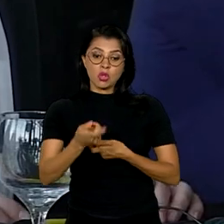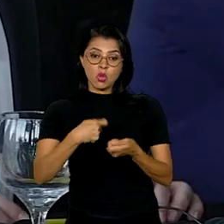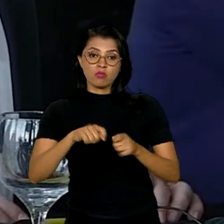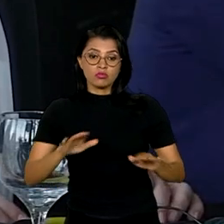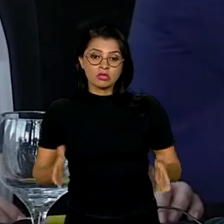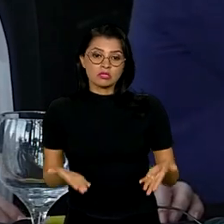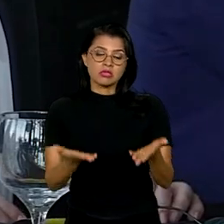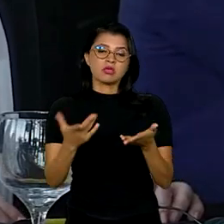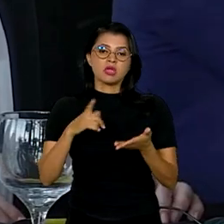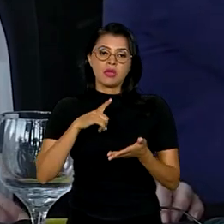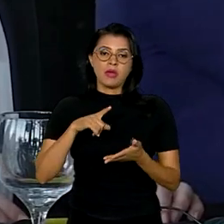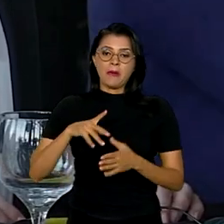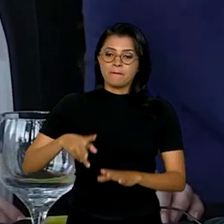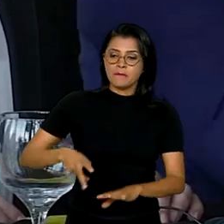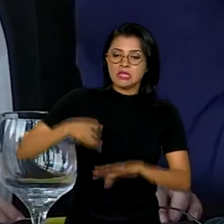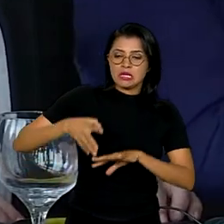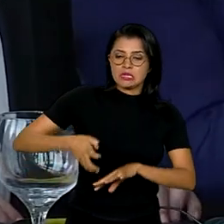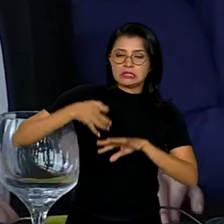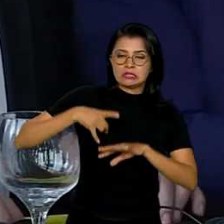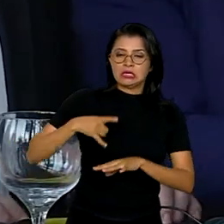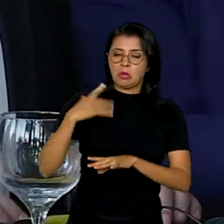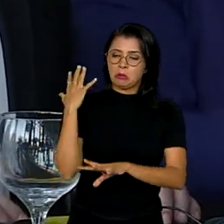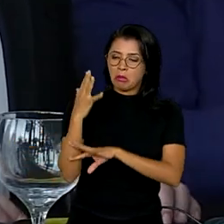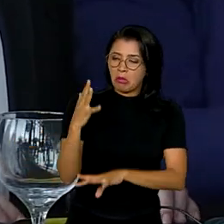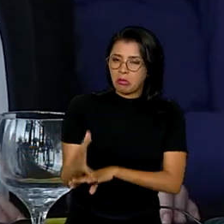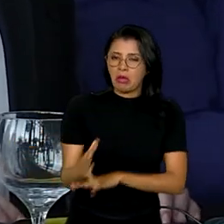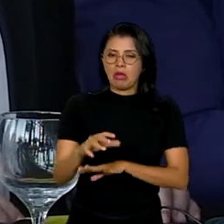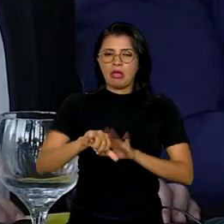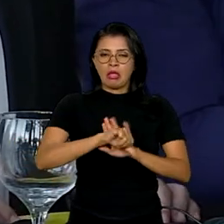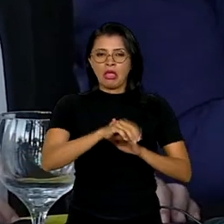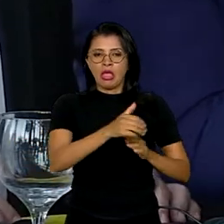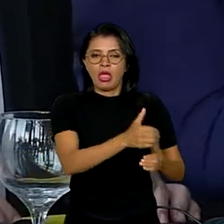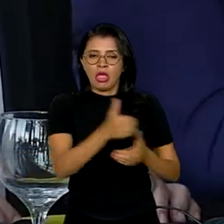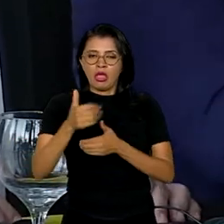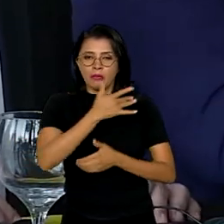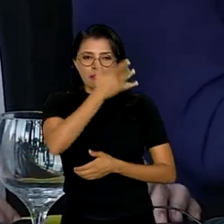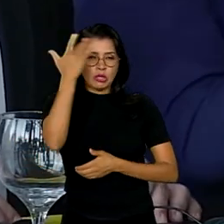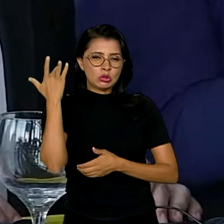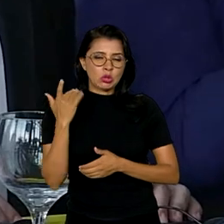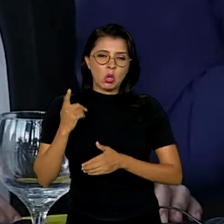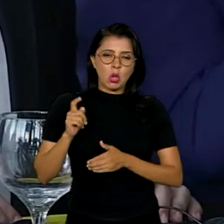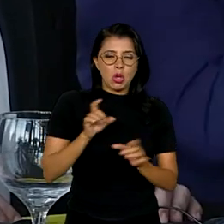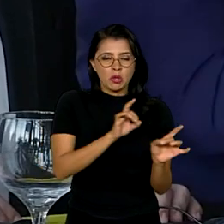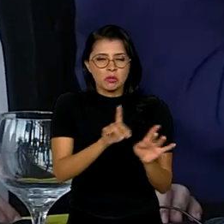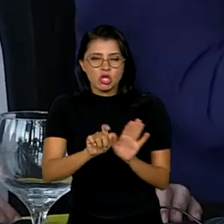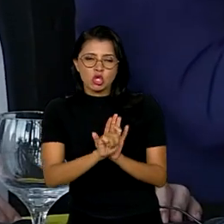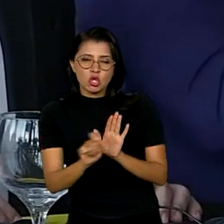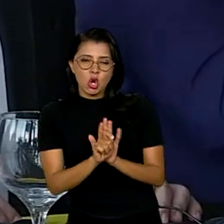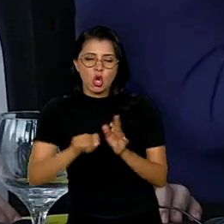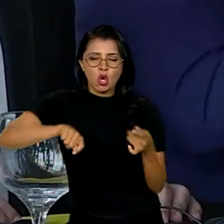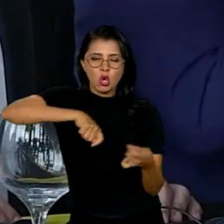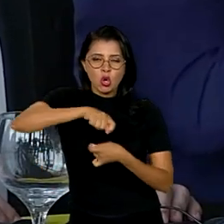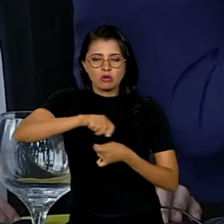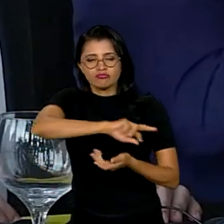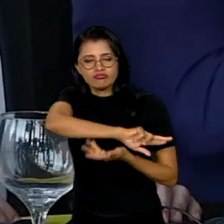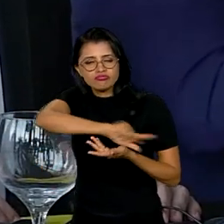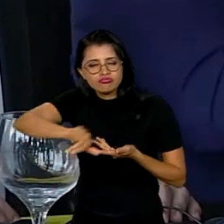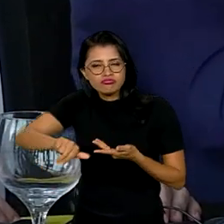legais, como mineração, desmatamento ilegal, tráfico de pessoas, tráfico de drogas, cibercrime, entre outros,